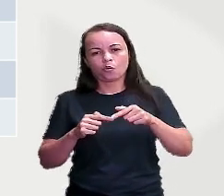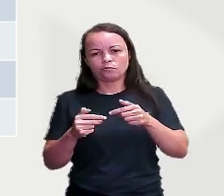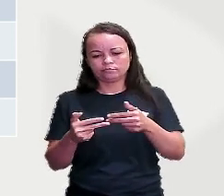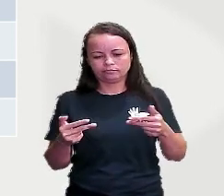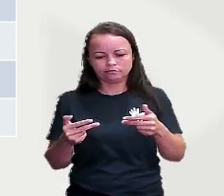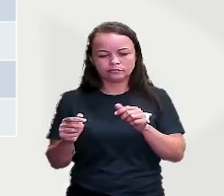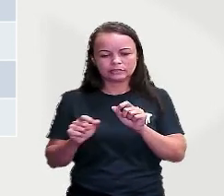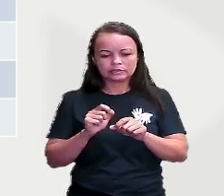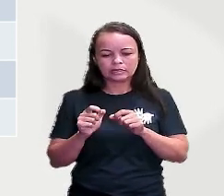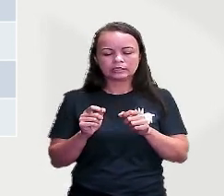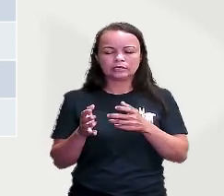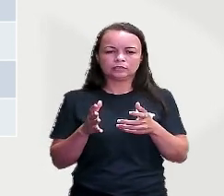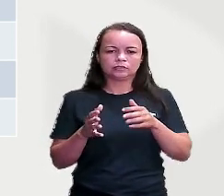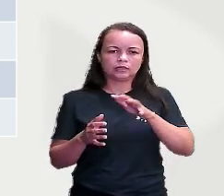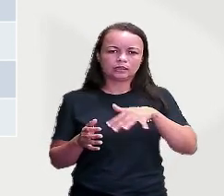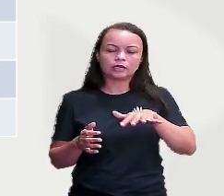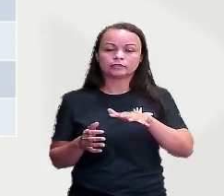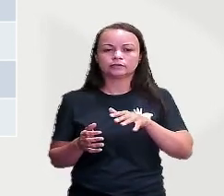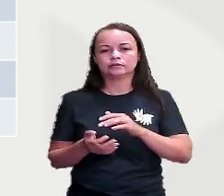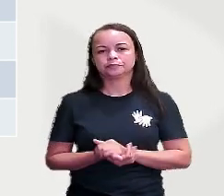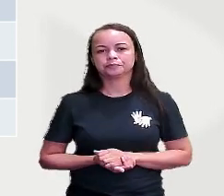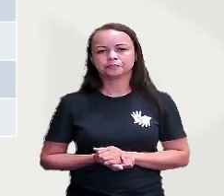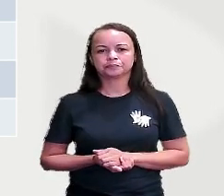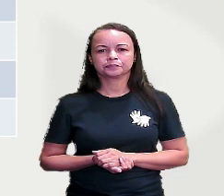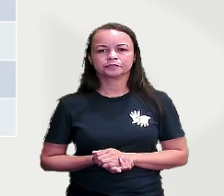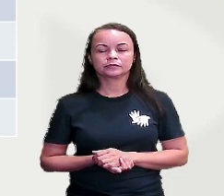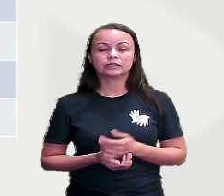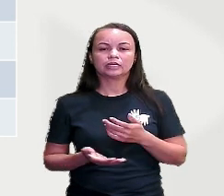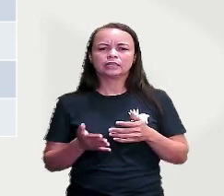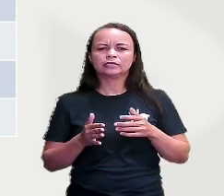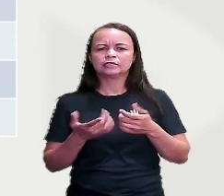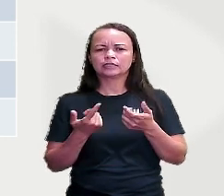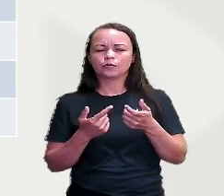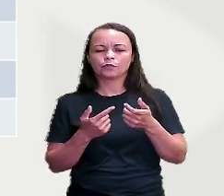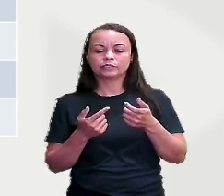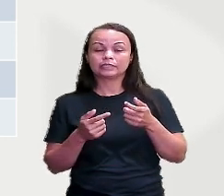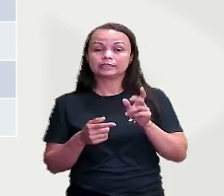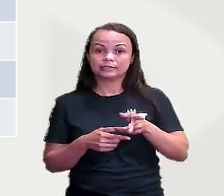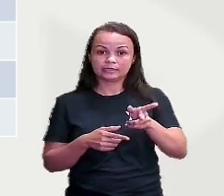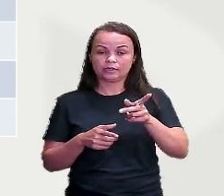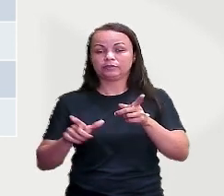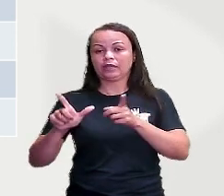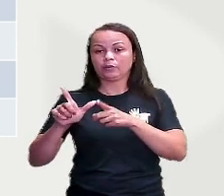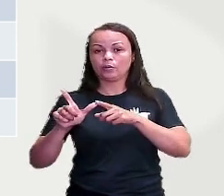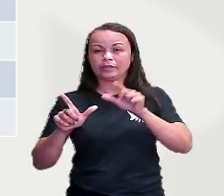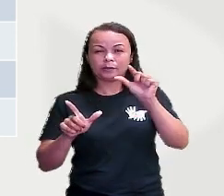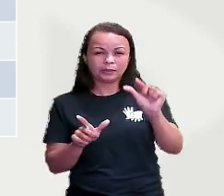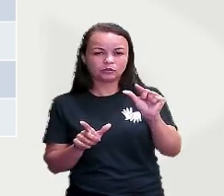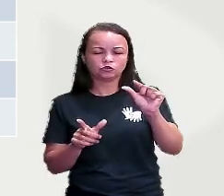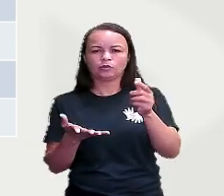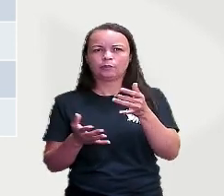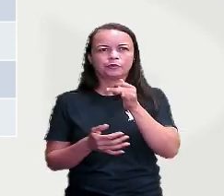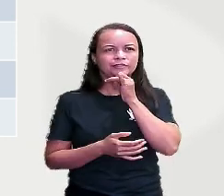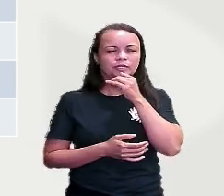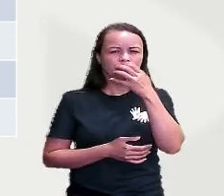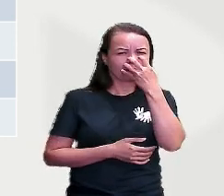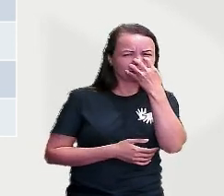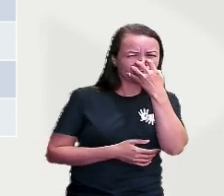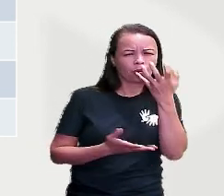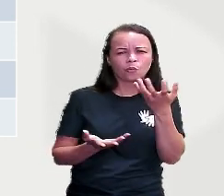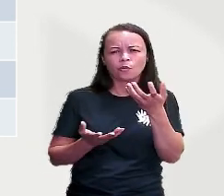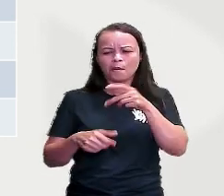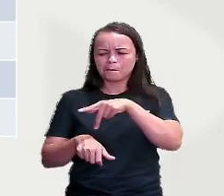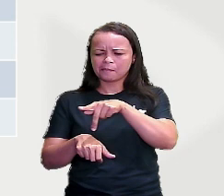inteiro da mesma espécie ou categoria. E aí ele costuma estar em letra minúscula, tá bom? Como por exemplo, cachorro, país,